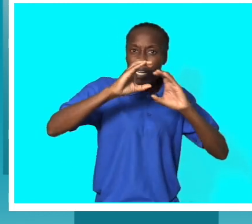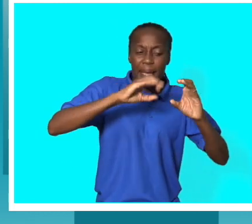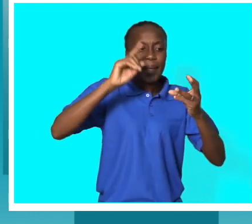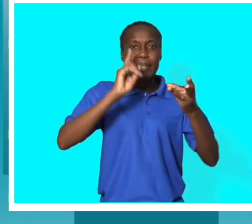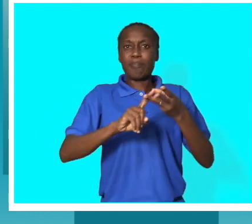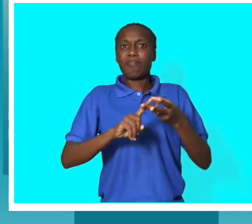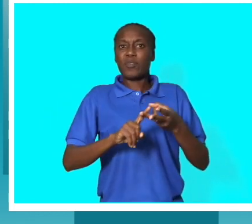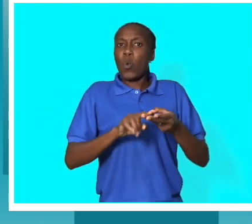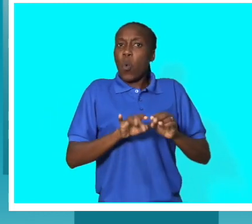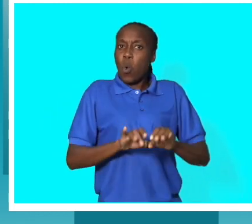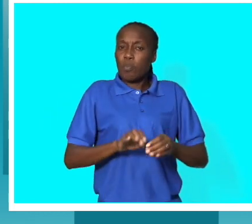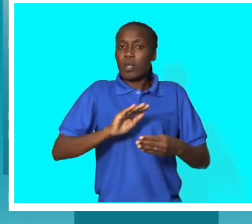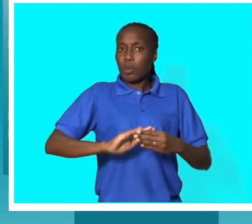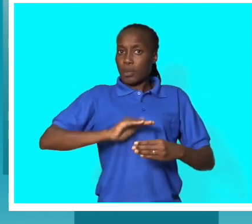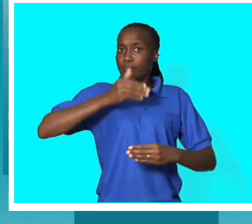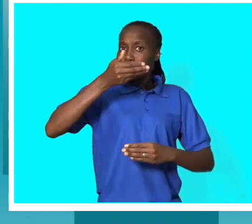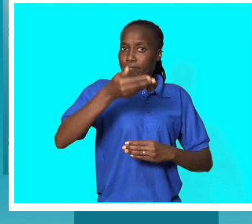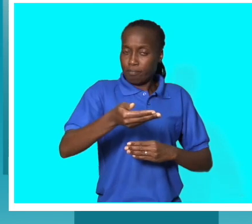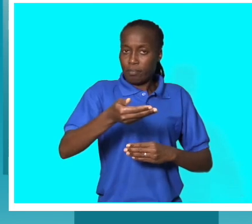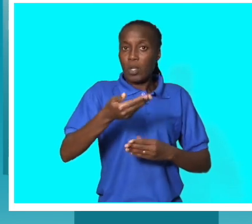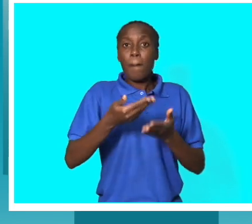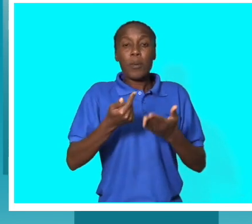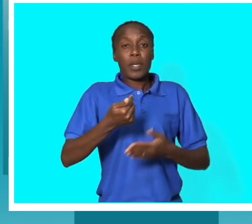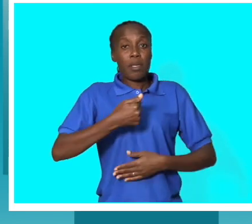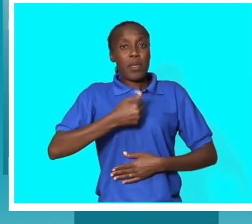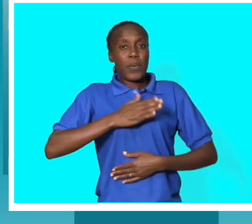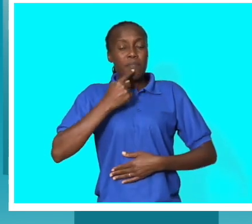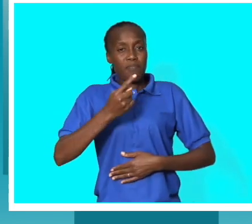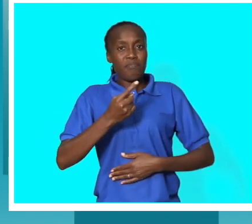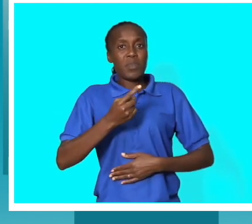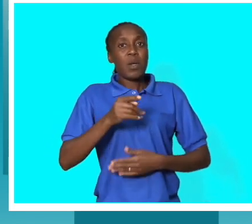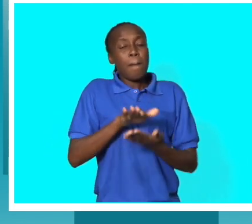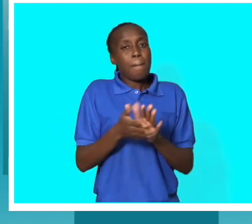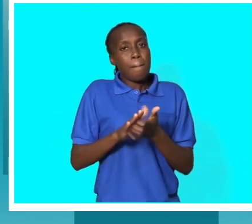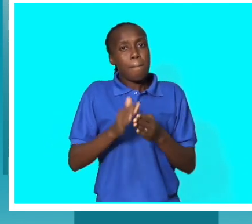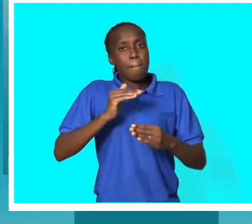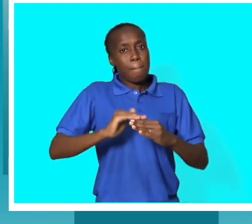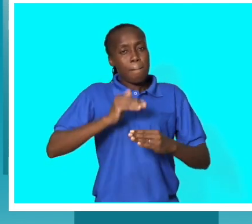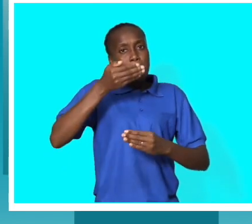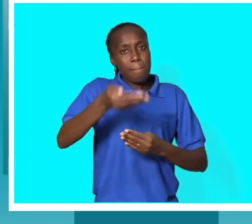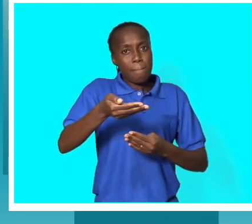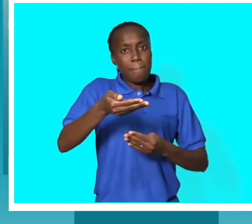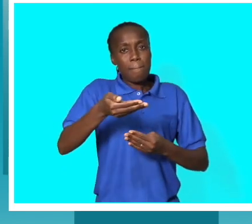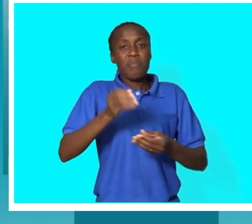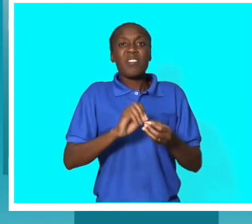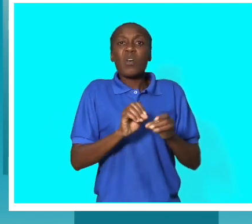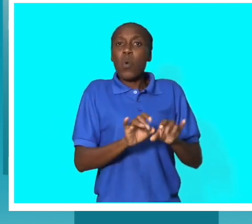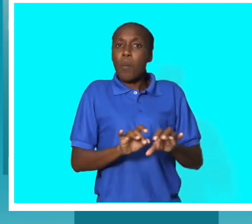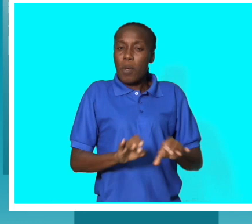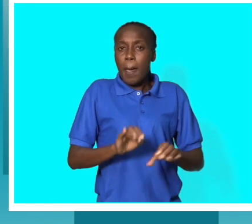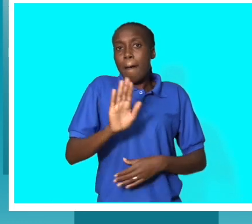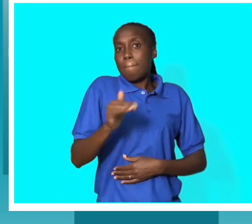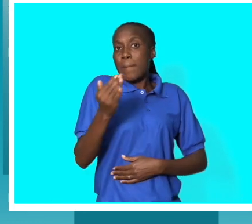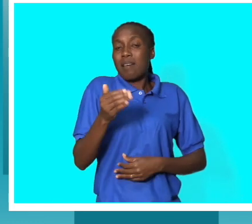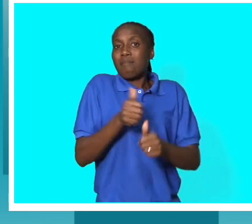os delegados técnicos. Não é isso? Chama-se delegado técnico. Para que antes do jogo